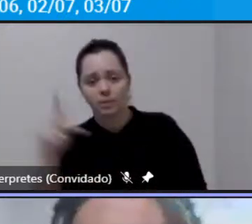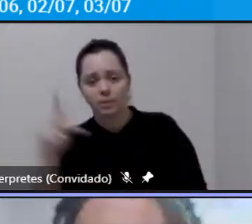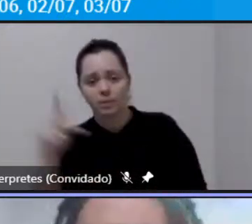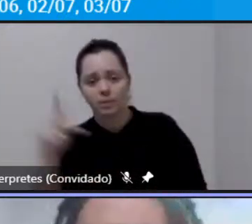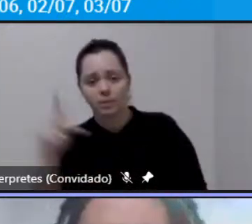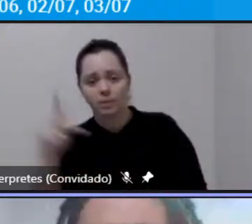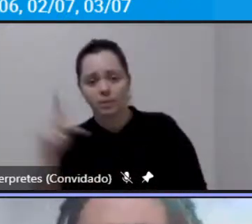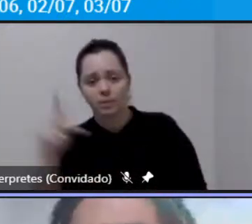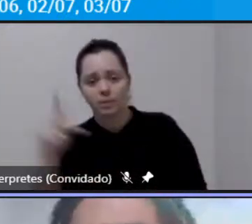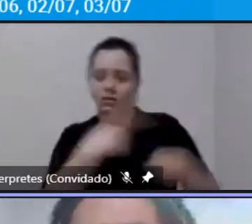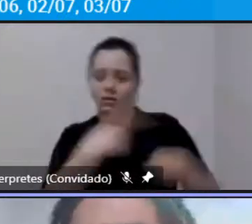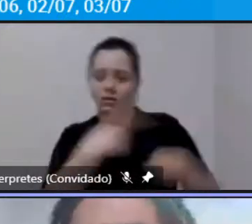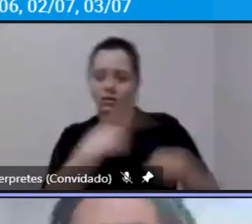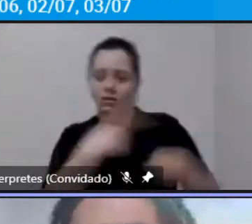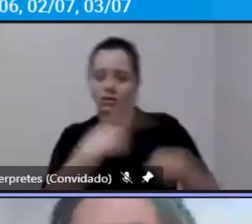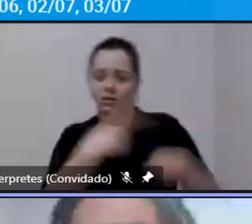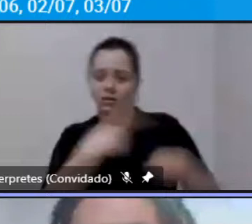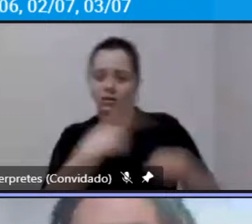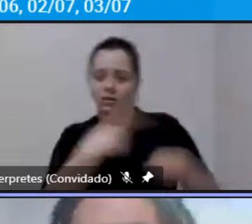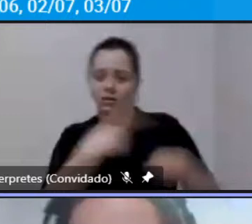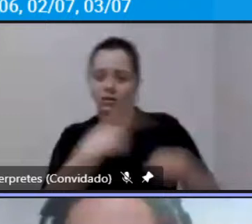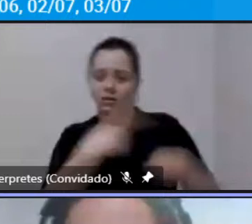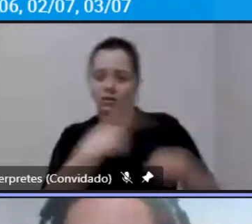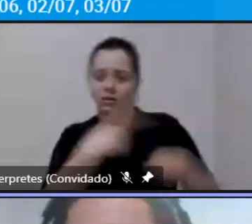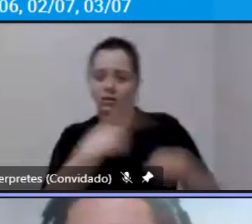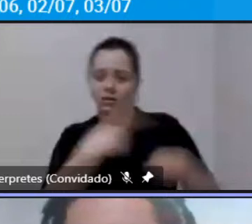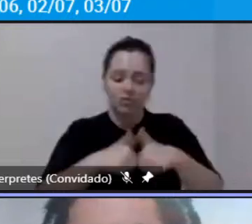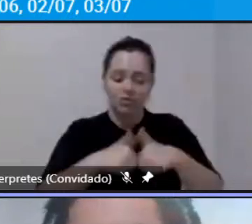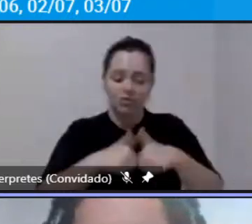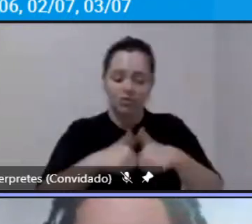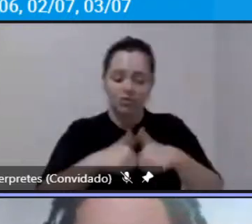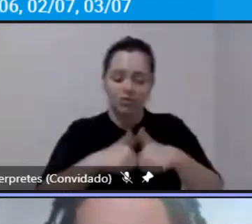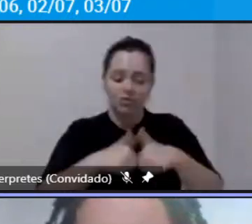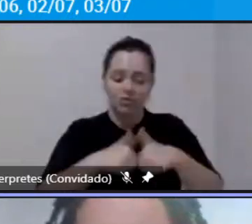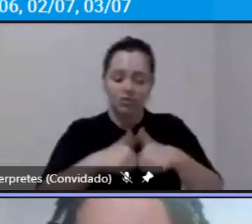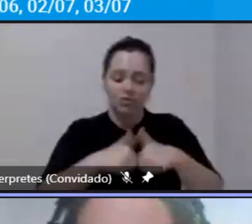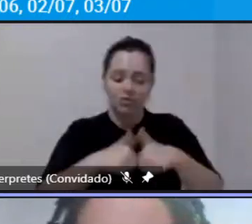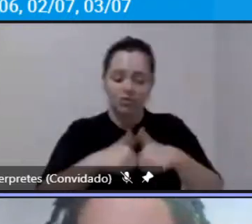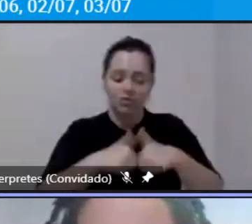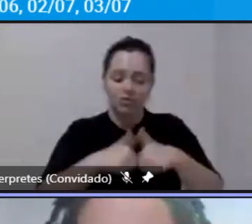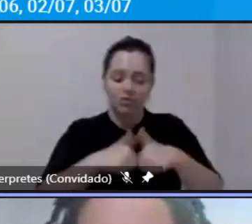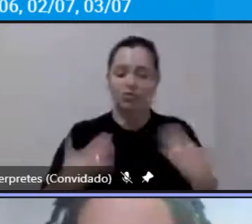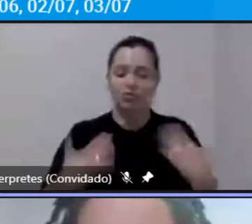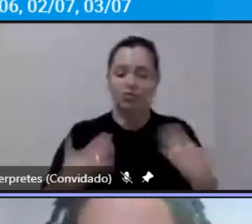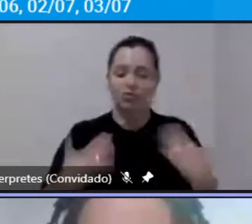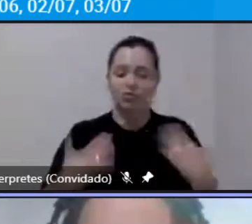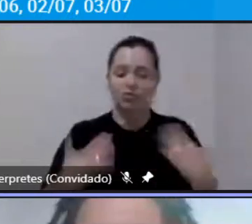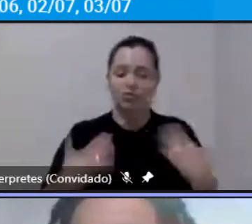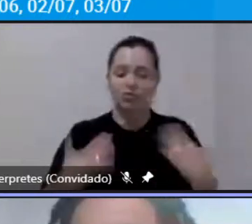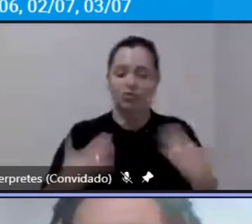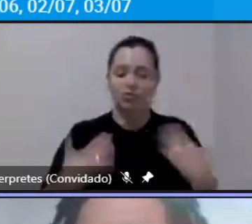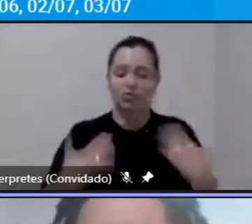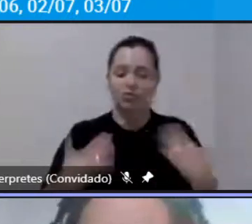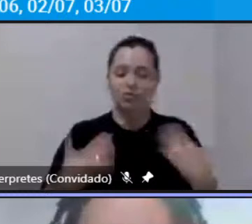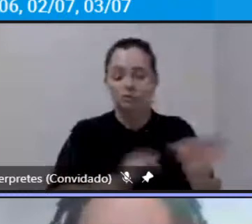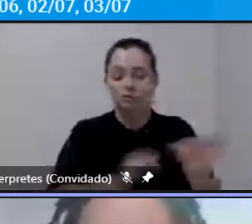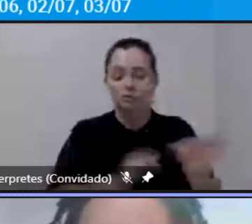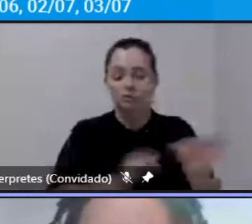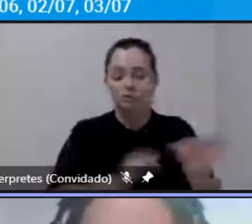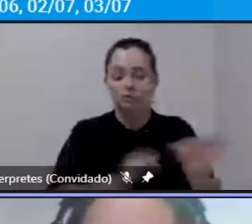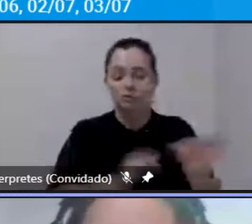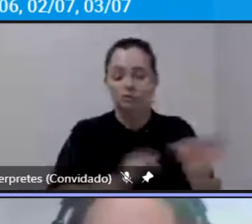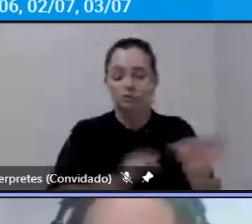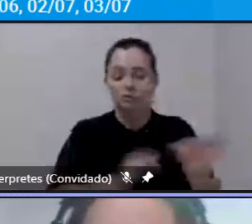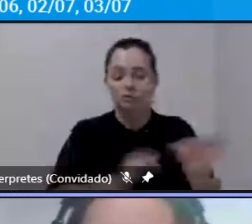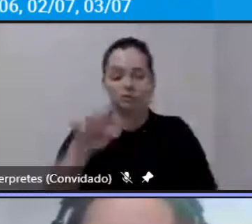e nesse caso é gerenciada pela MTU então há aí algumas algumas